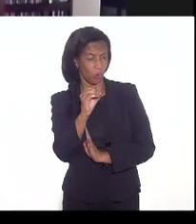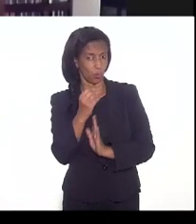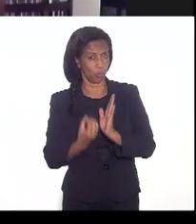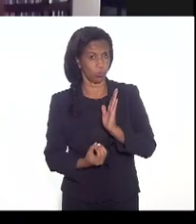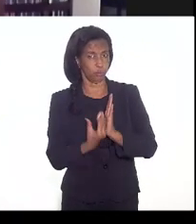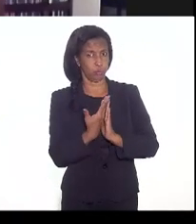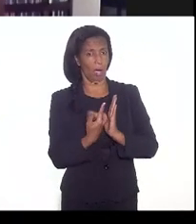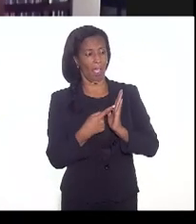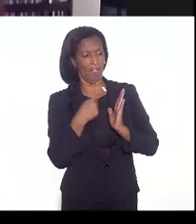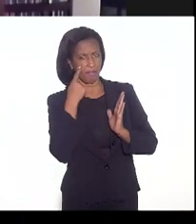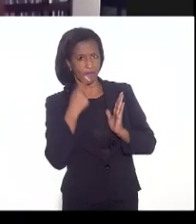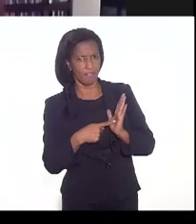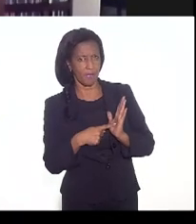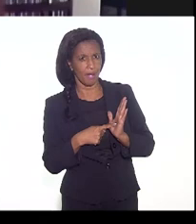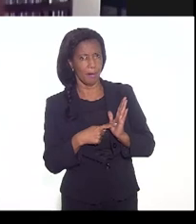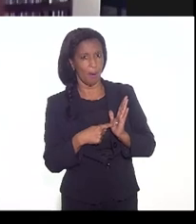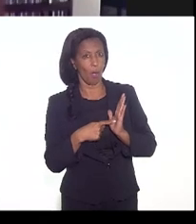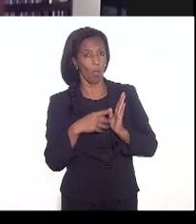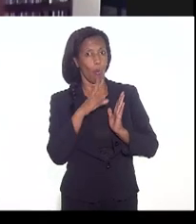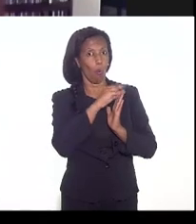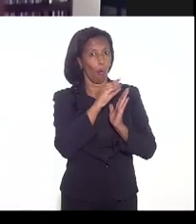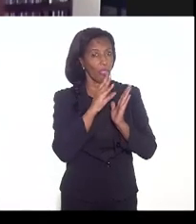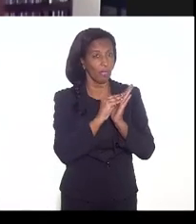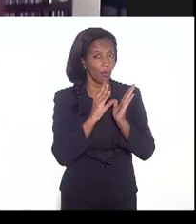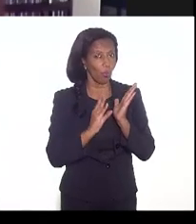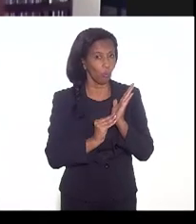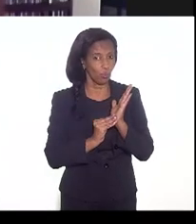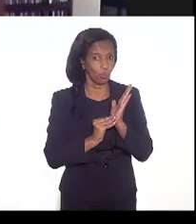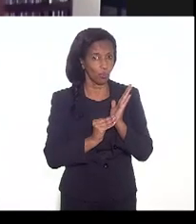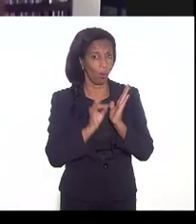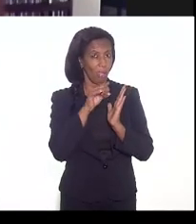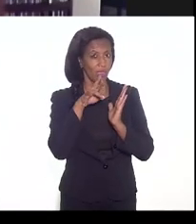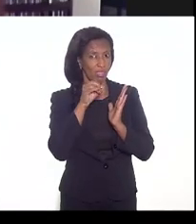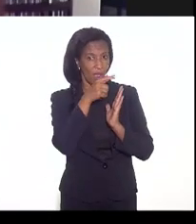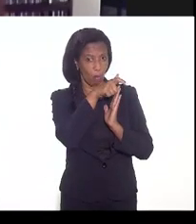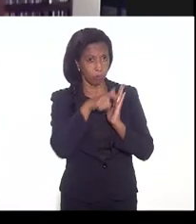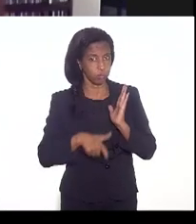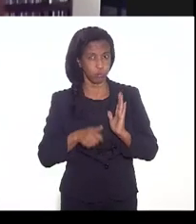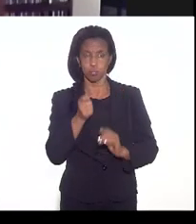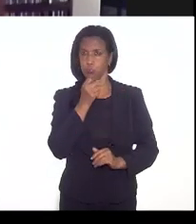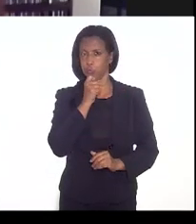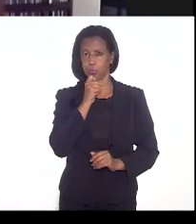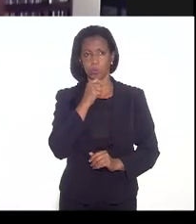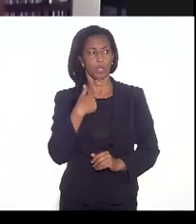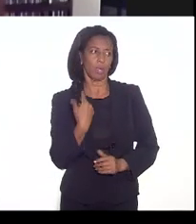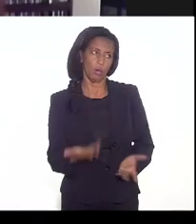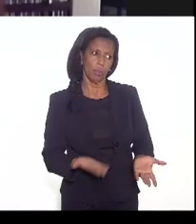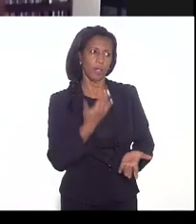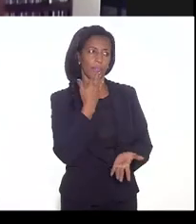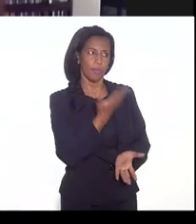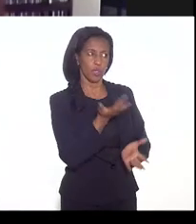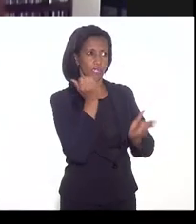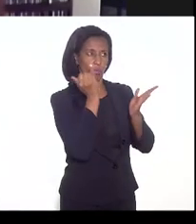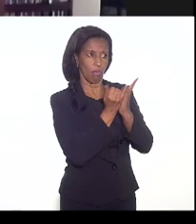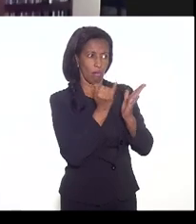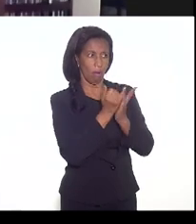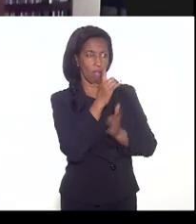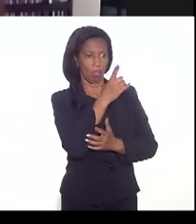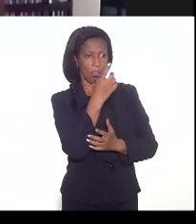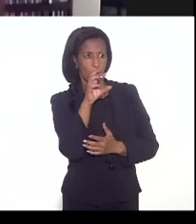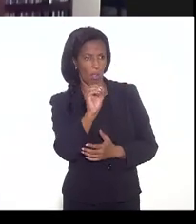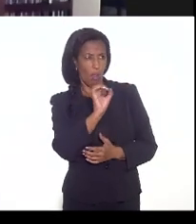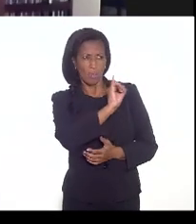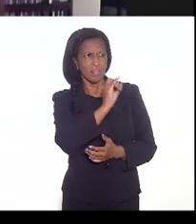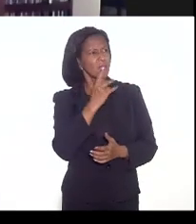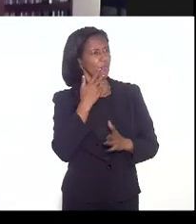mas não vi o termo, o conteúdo. Então, também gostaria de solicitar, se não foi publicado no D.O., se foi,